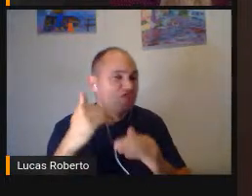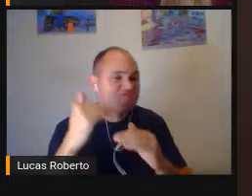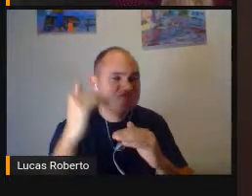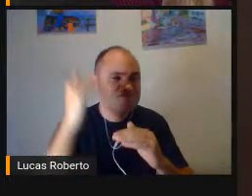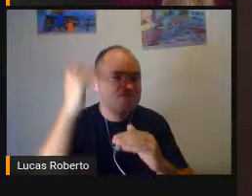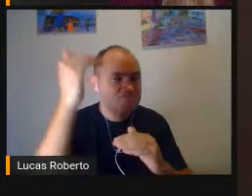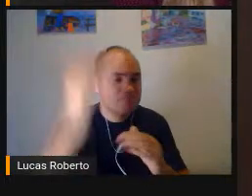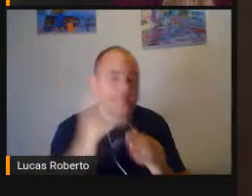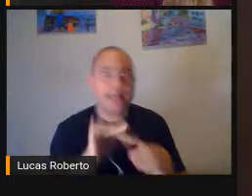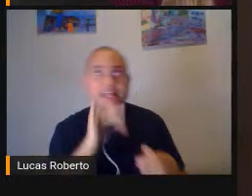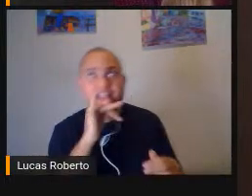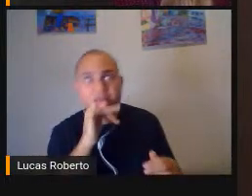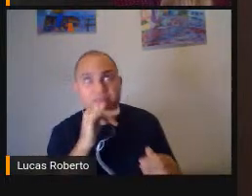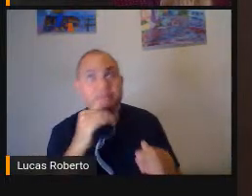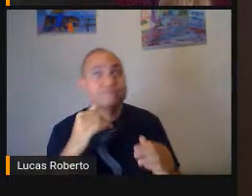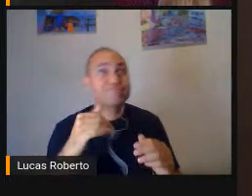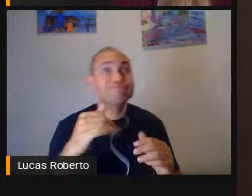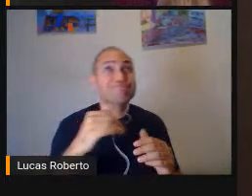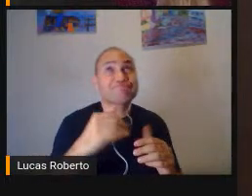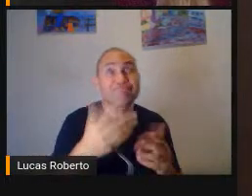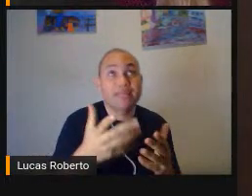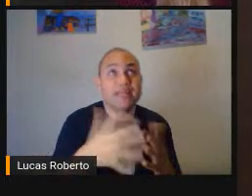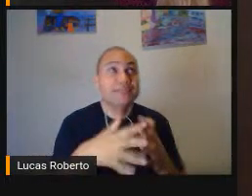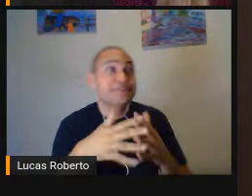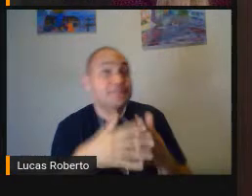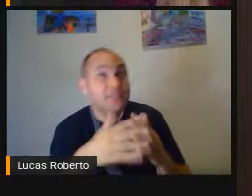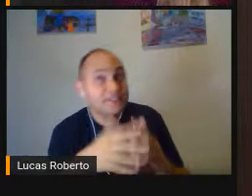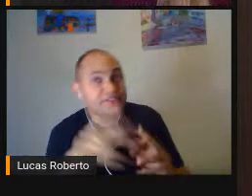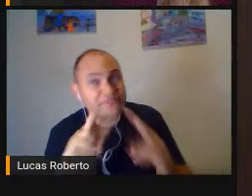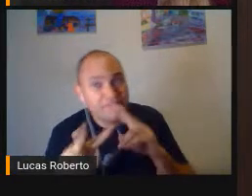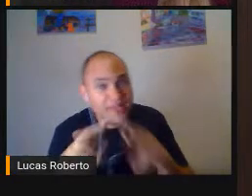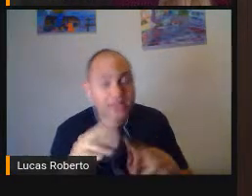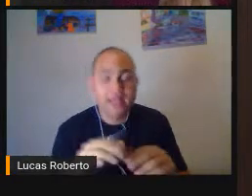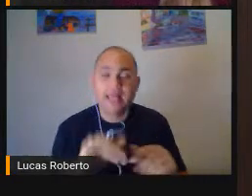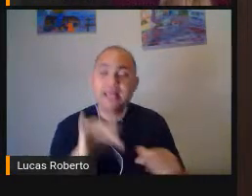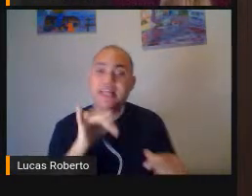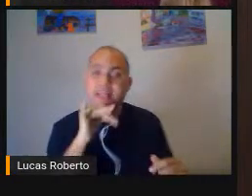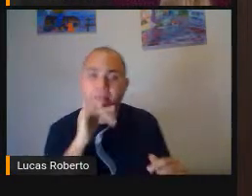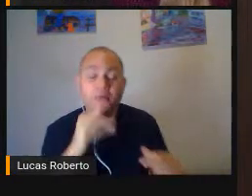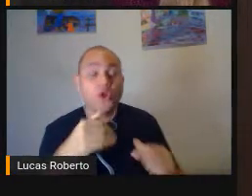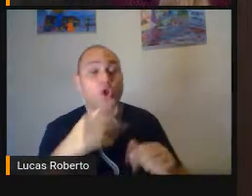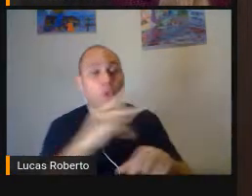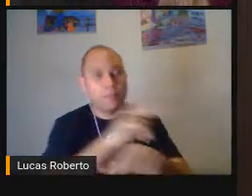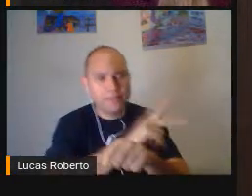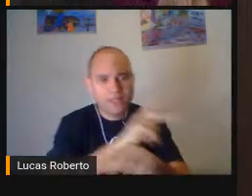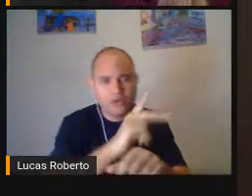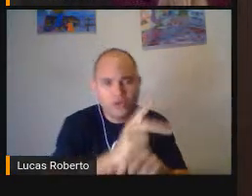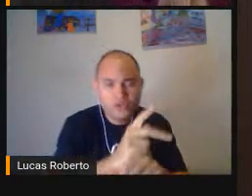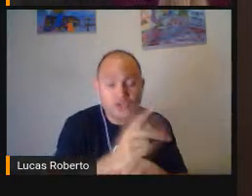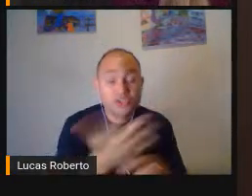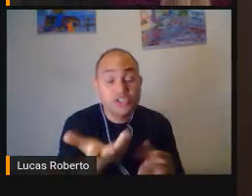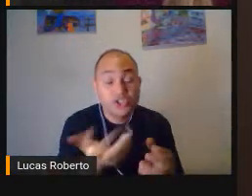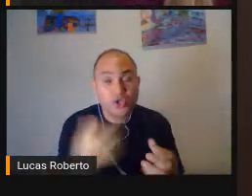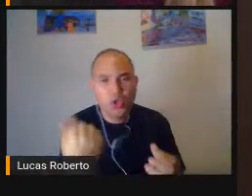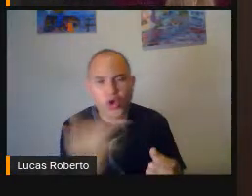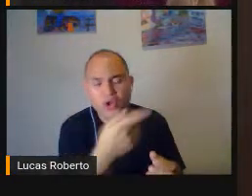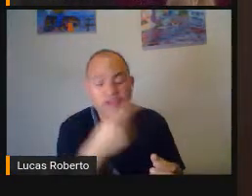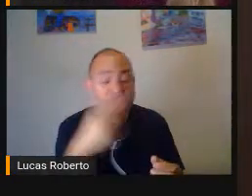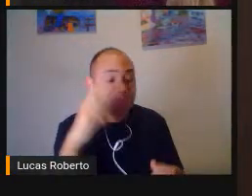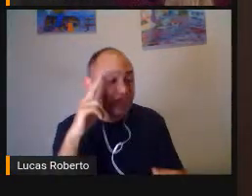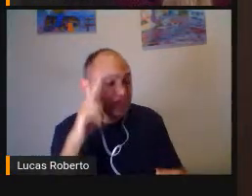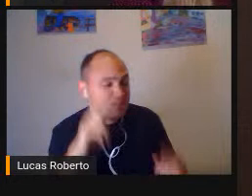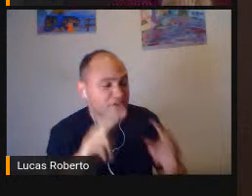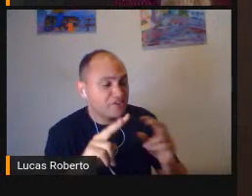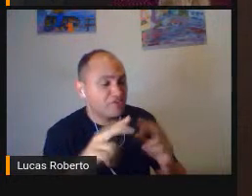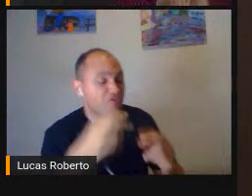Pedagogicamente Delimita-se Com pessoa cega Aquela que tem Somente a percepção De luz Ou que não tem Nenhuma